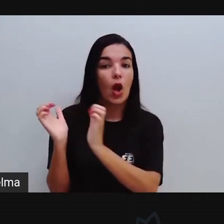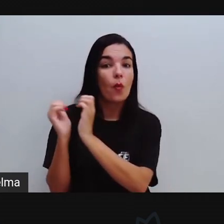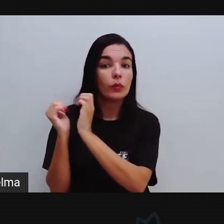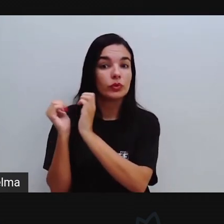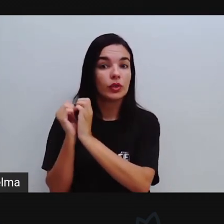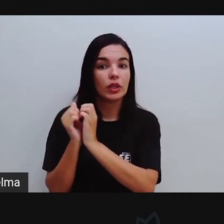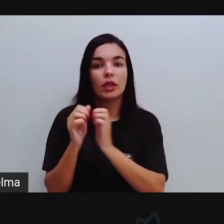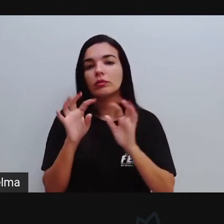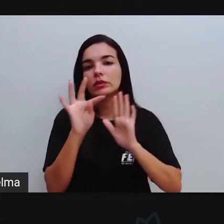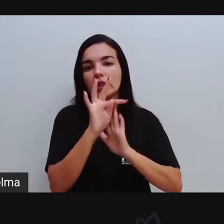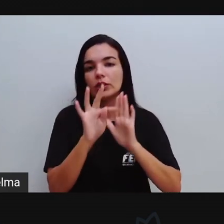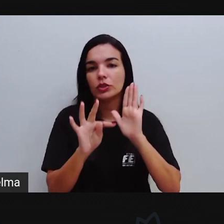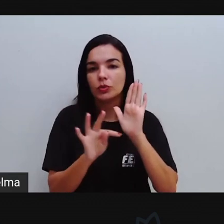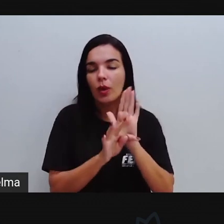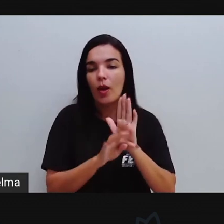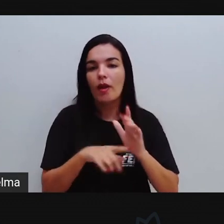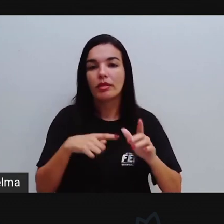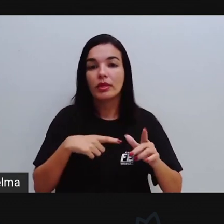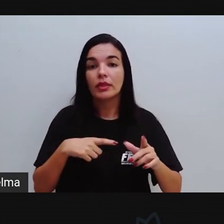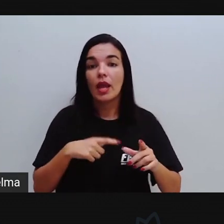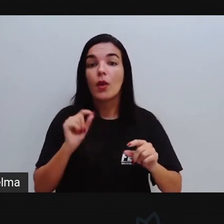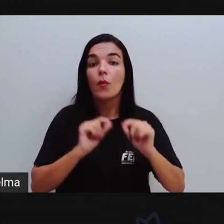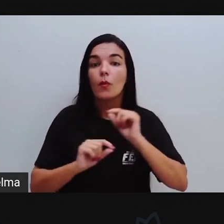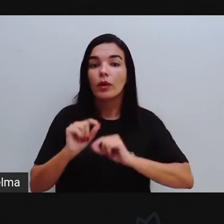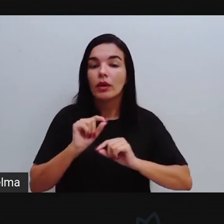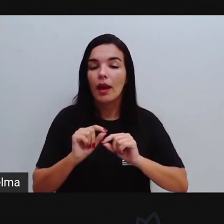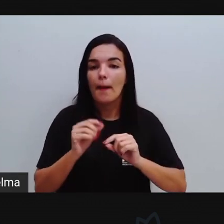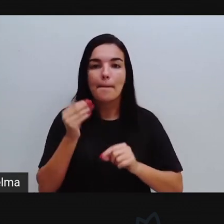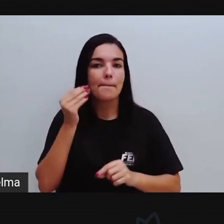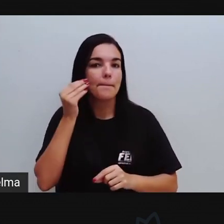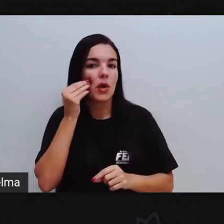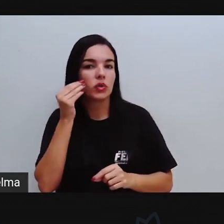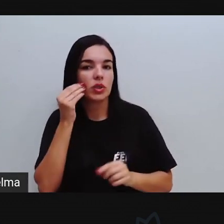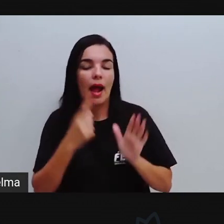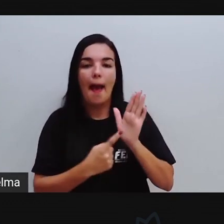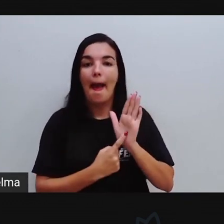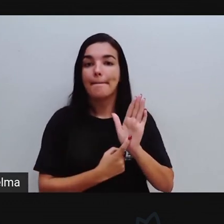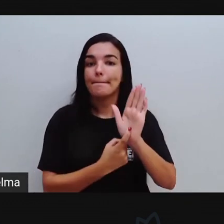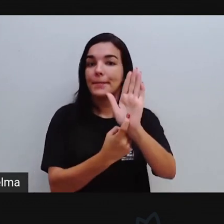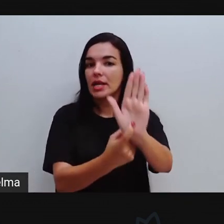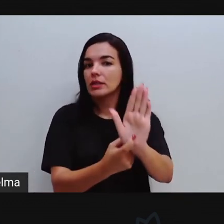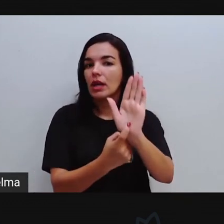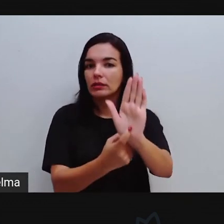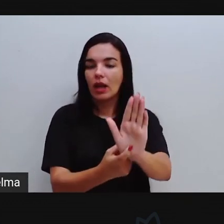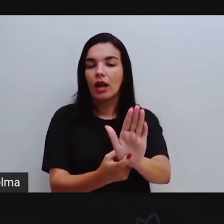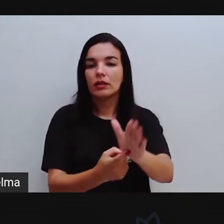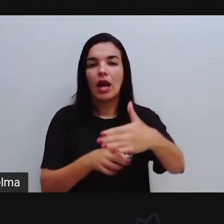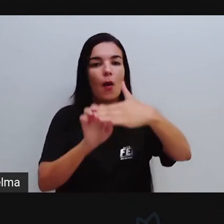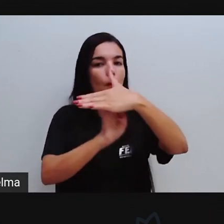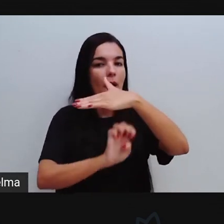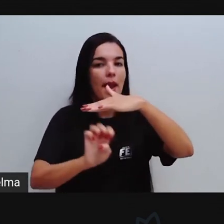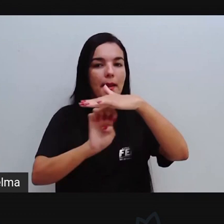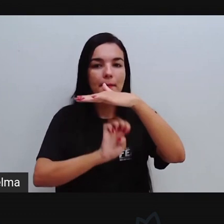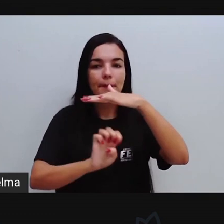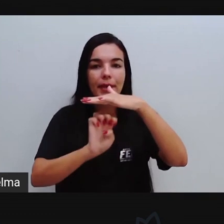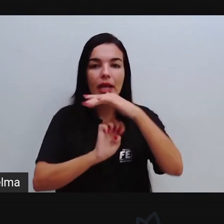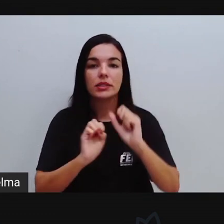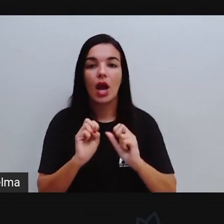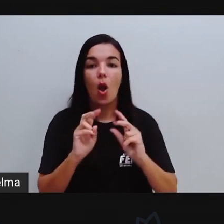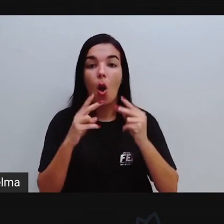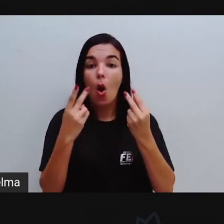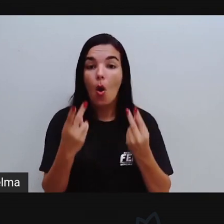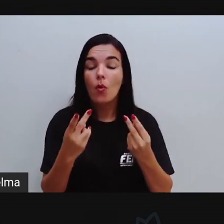de apresentar determinado produto ou determinada marca para um amplo público, né?